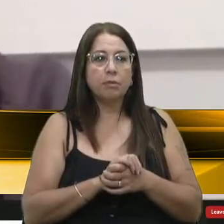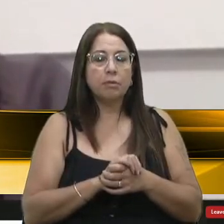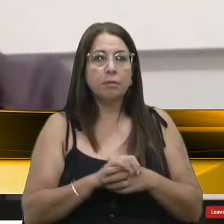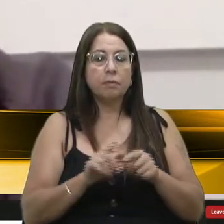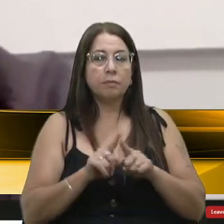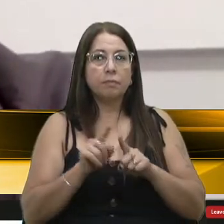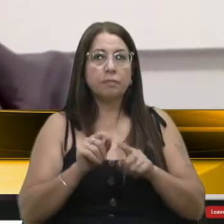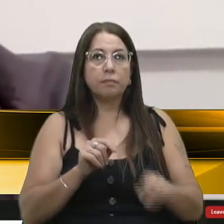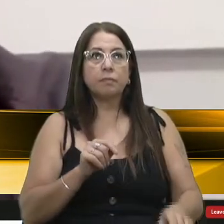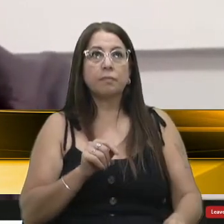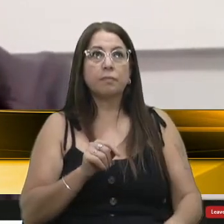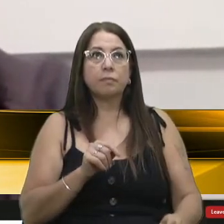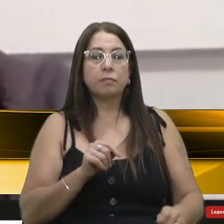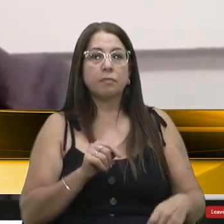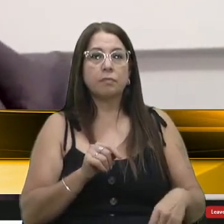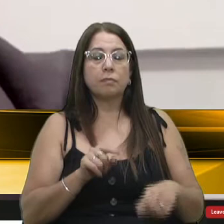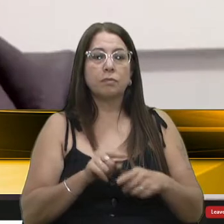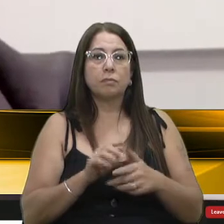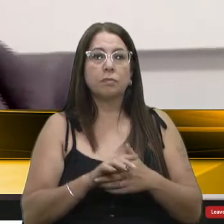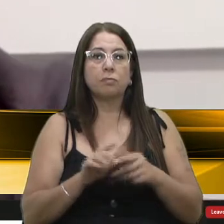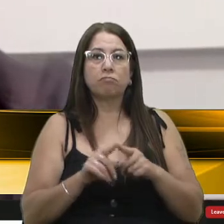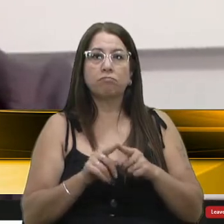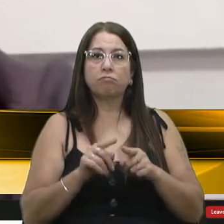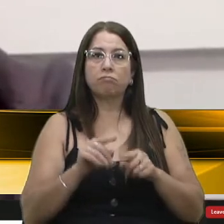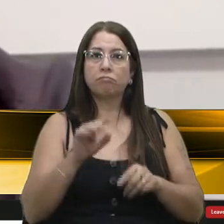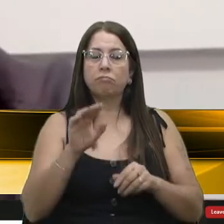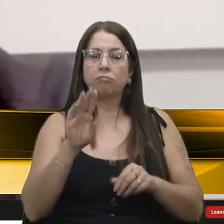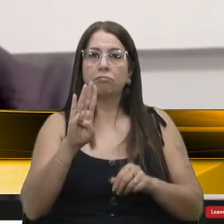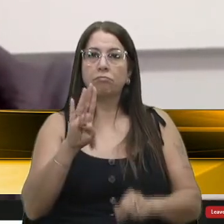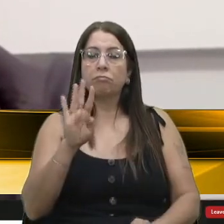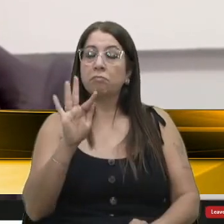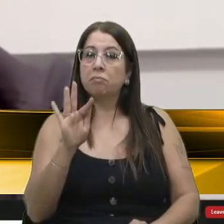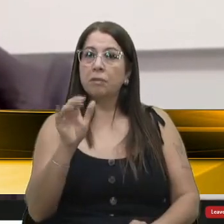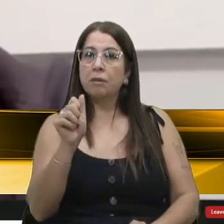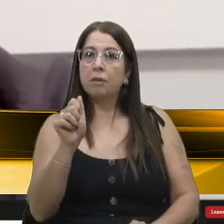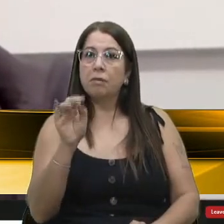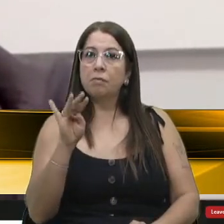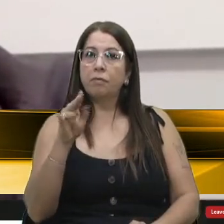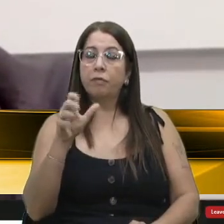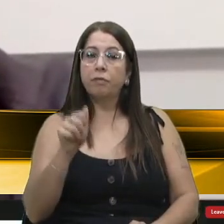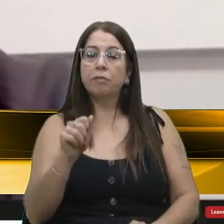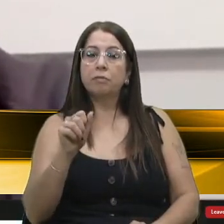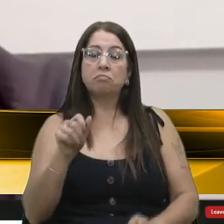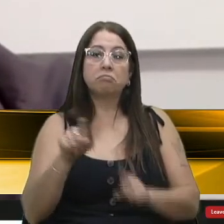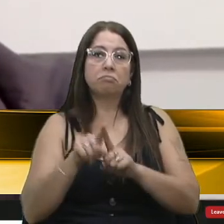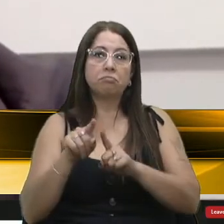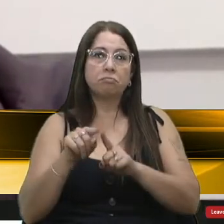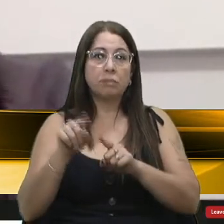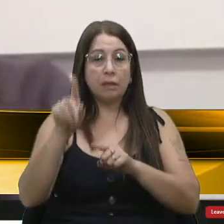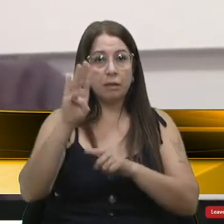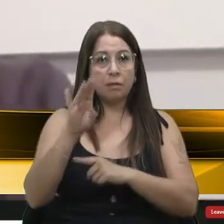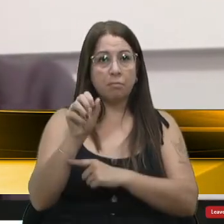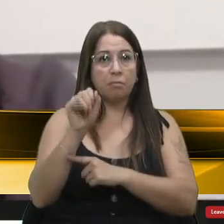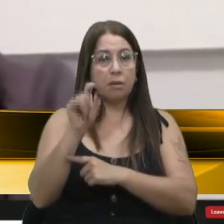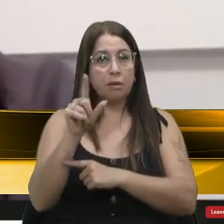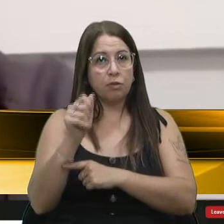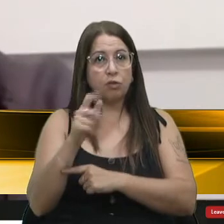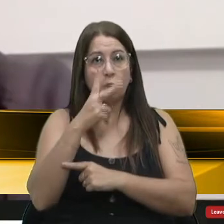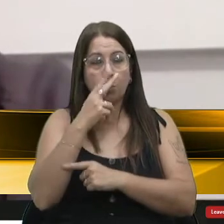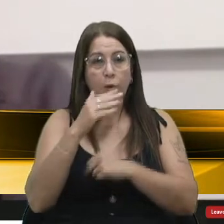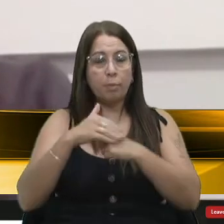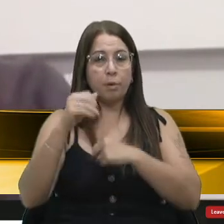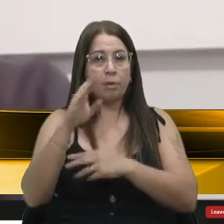na nossa região do mateamento Fátima Baixa. O bairro Fátima Baixa, conhecido como Os Braga, né?